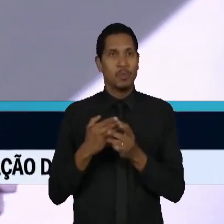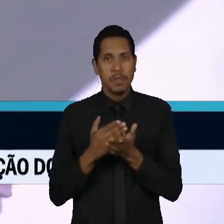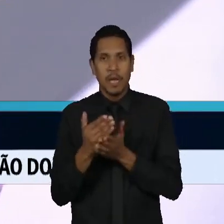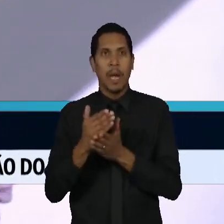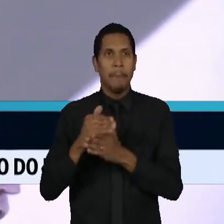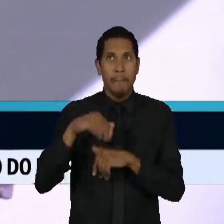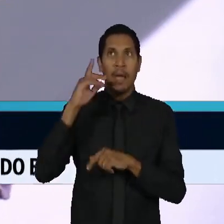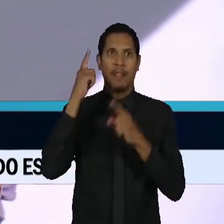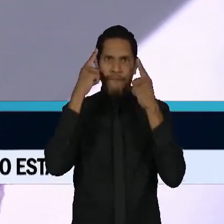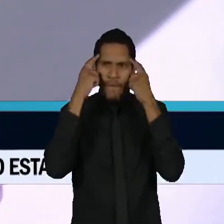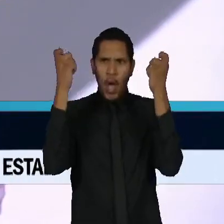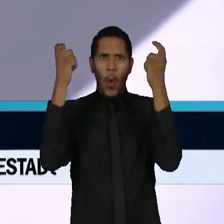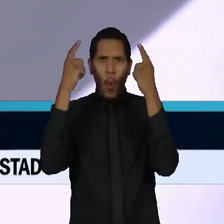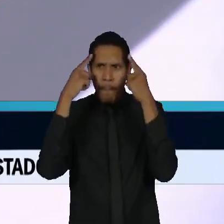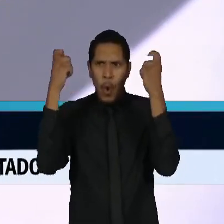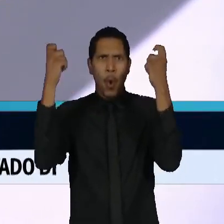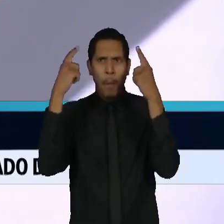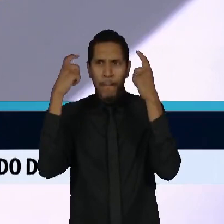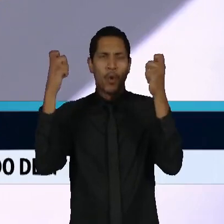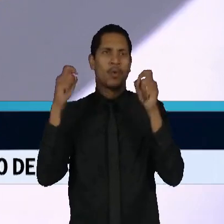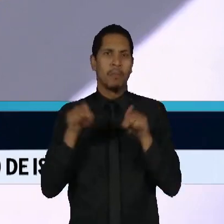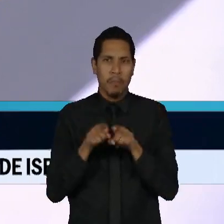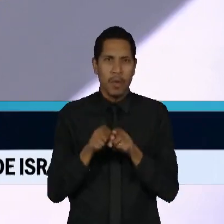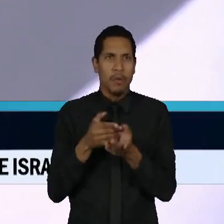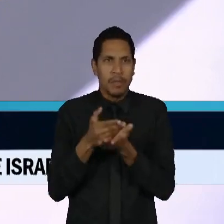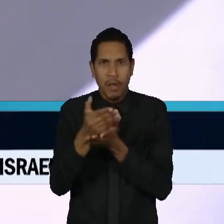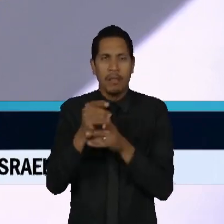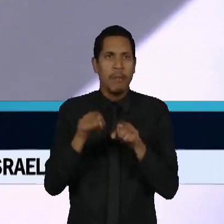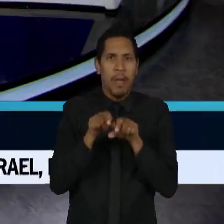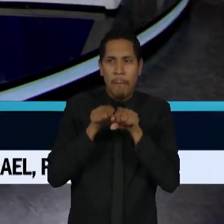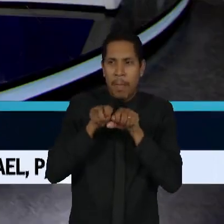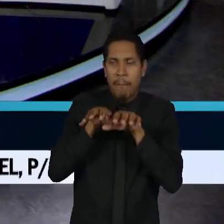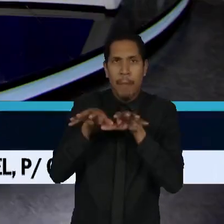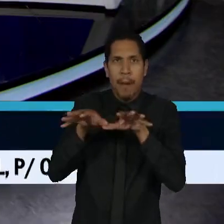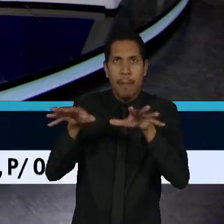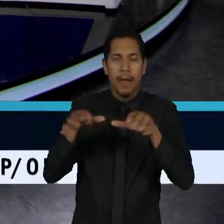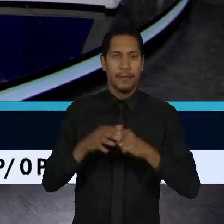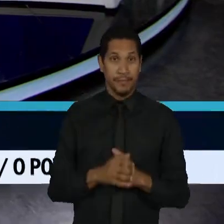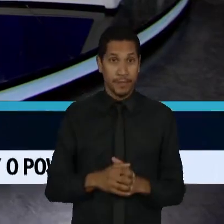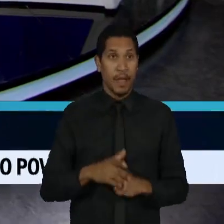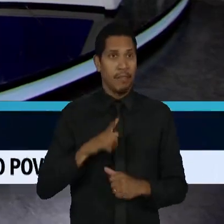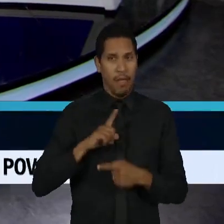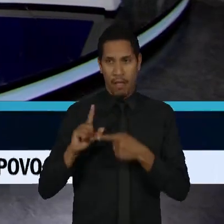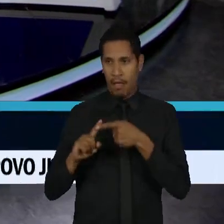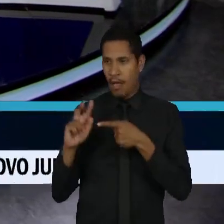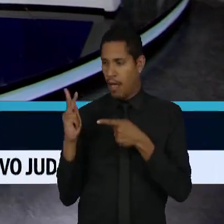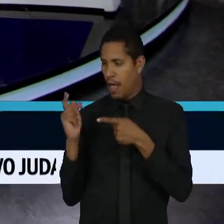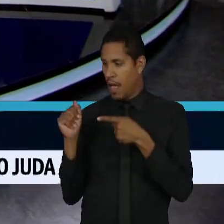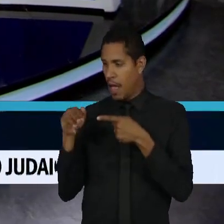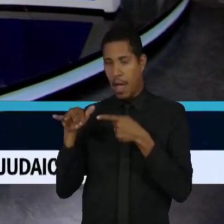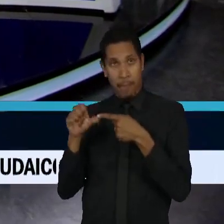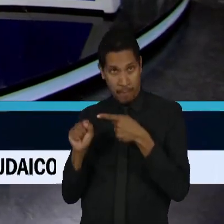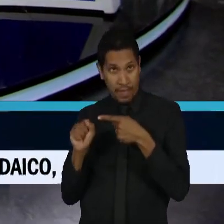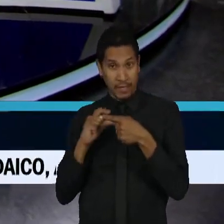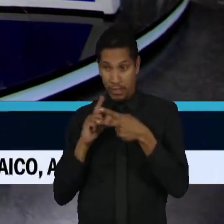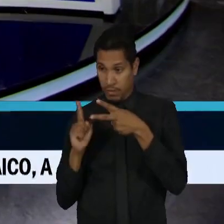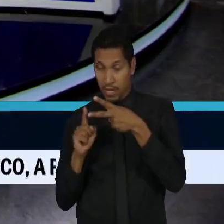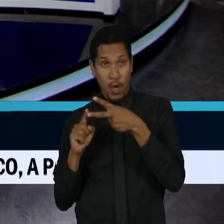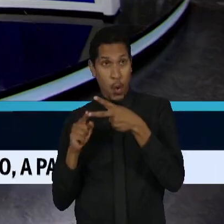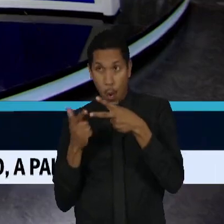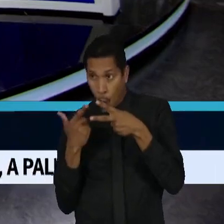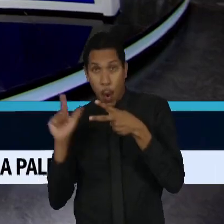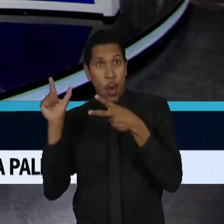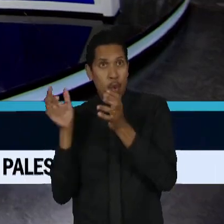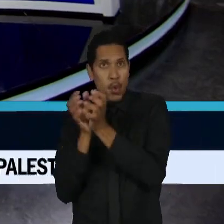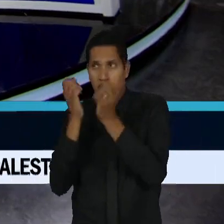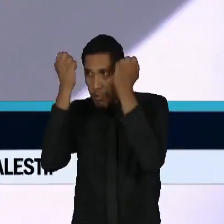violência e ampliar ainda mais o conflito para outras áreas. O Hezbollah que é mais forte que o Hamas, não é, professora? Então, existe a possibilidade de ele entrar